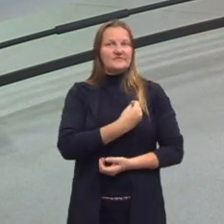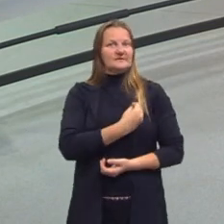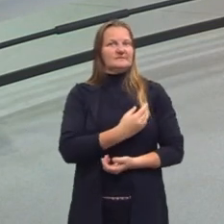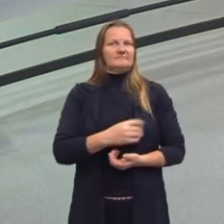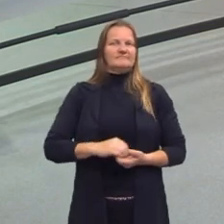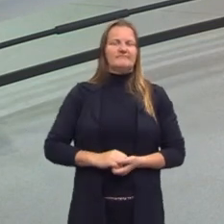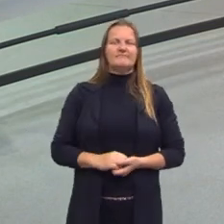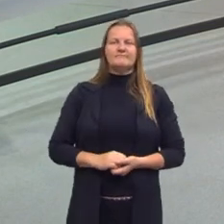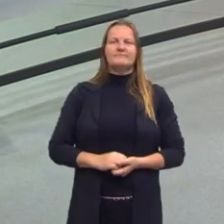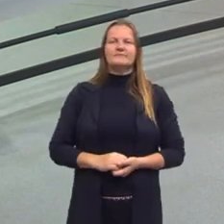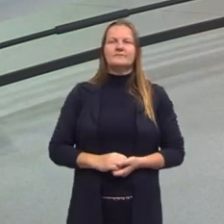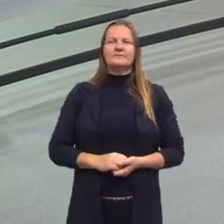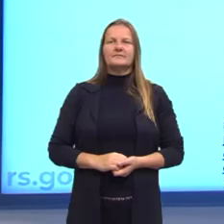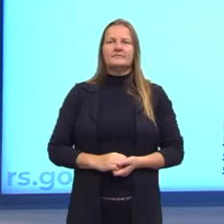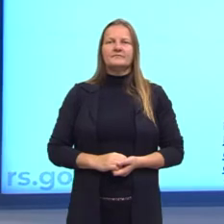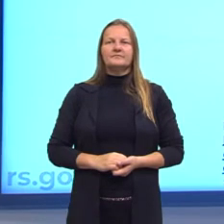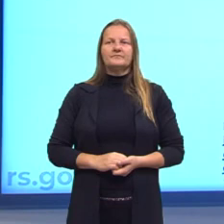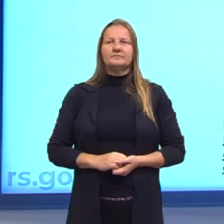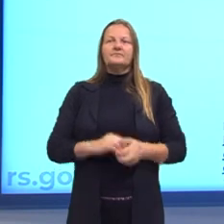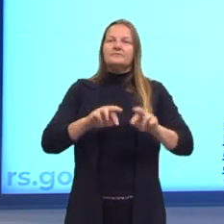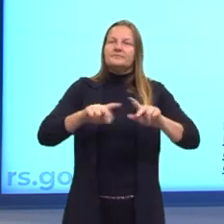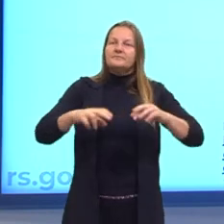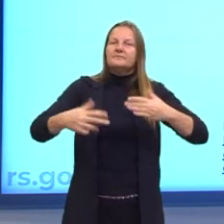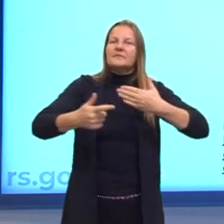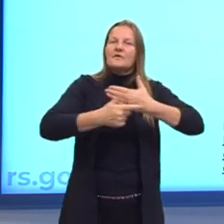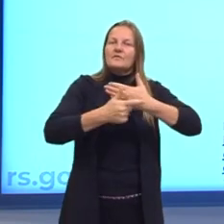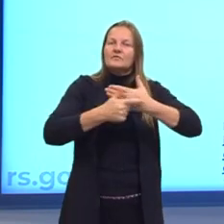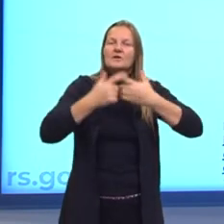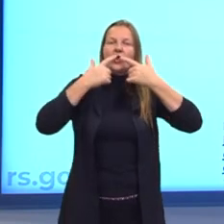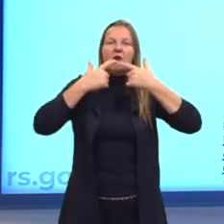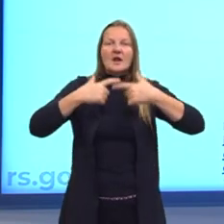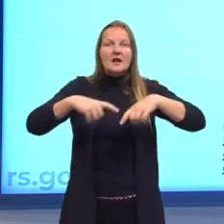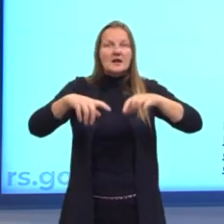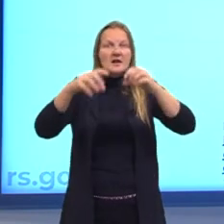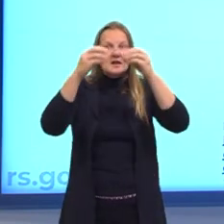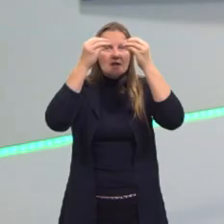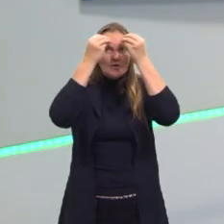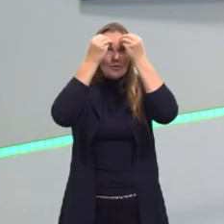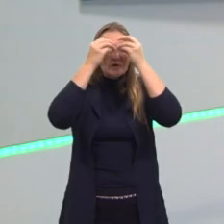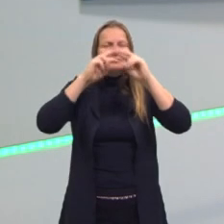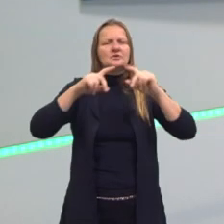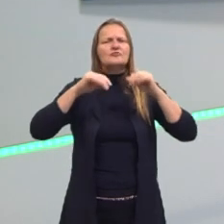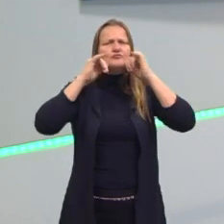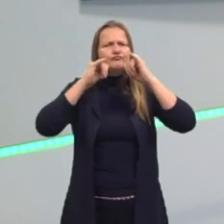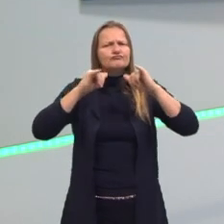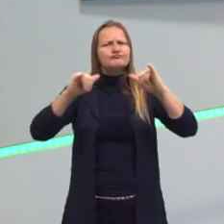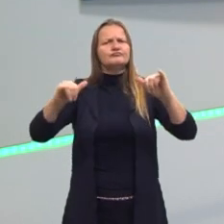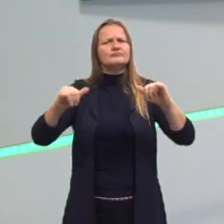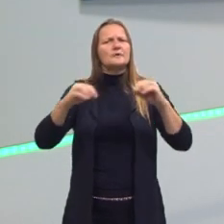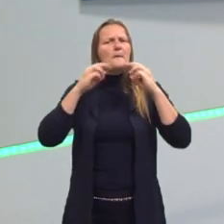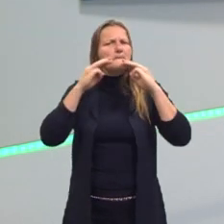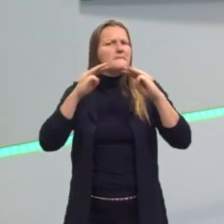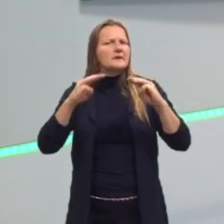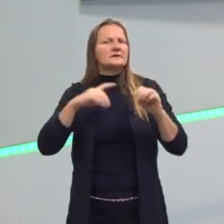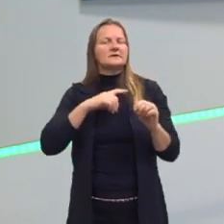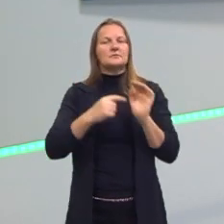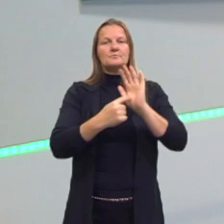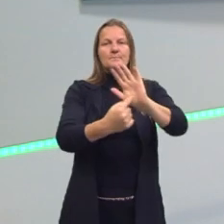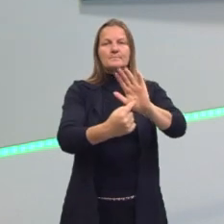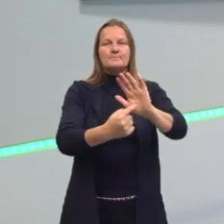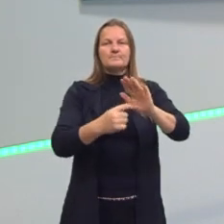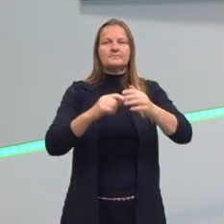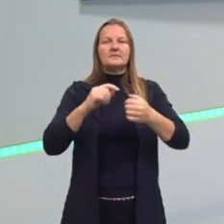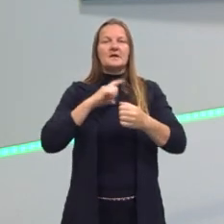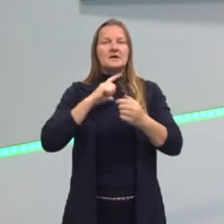De acordo com as funções da linguagem, os anúncios publicitários são textos que apresentam a função